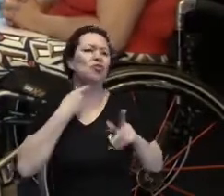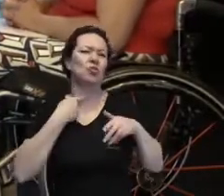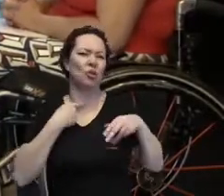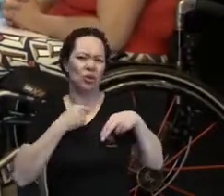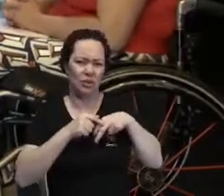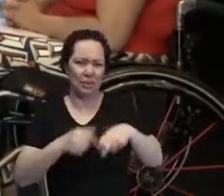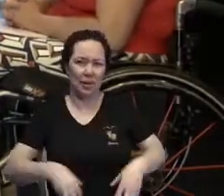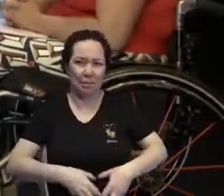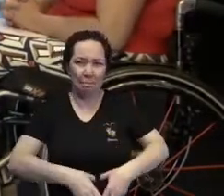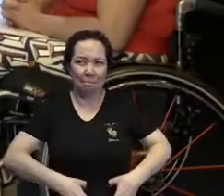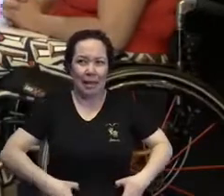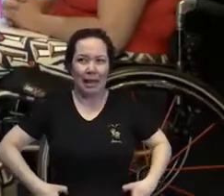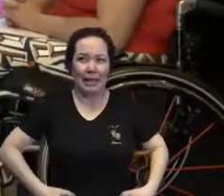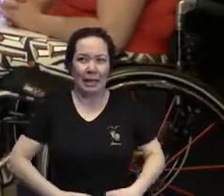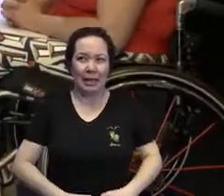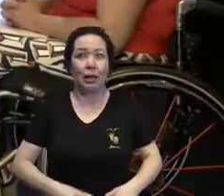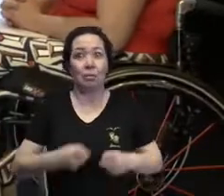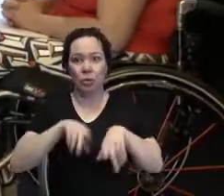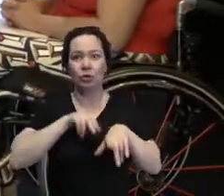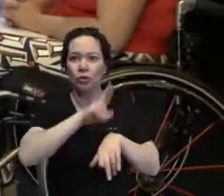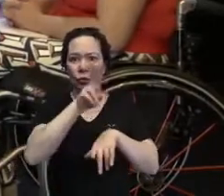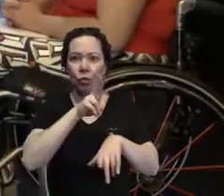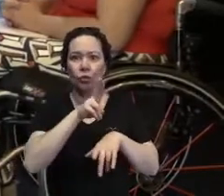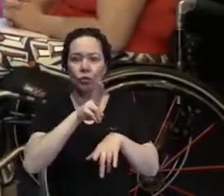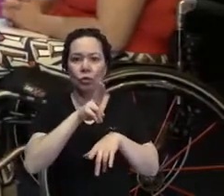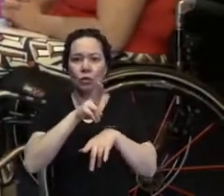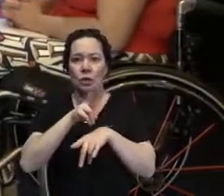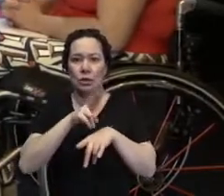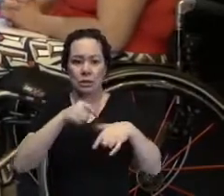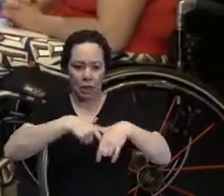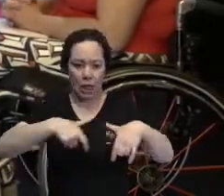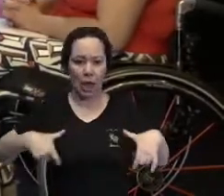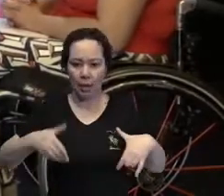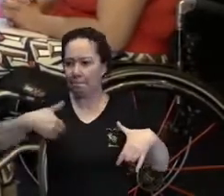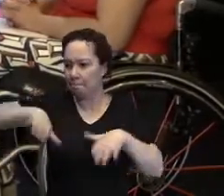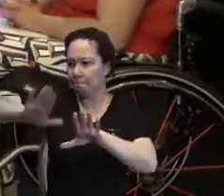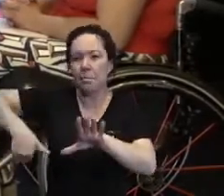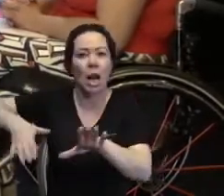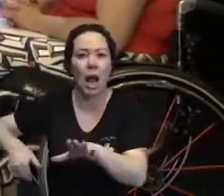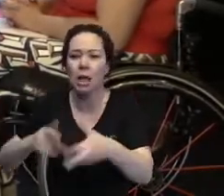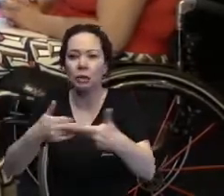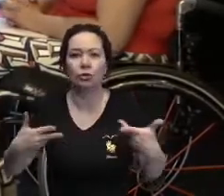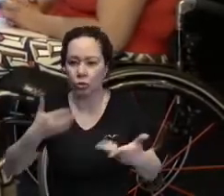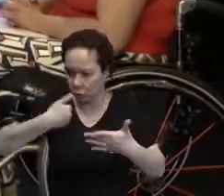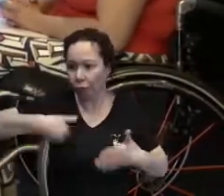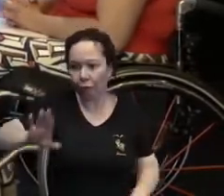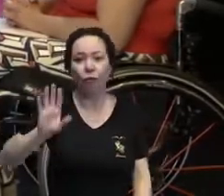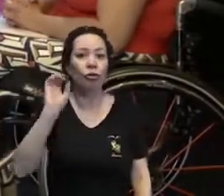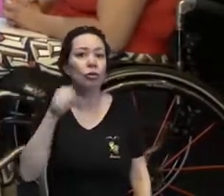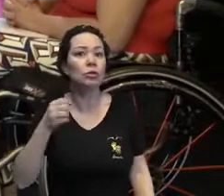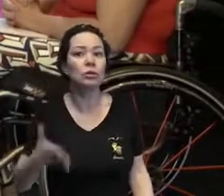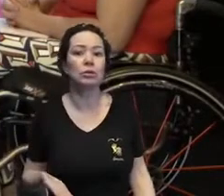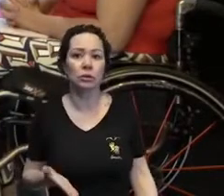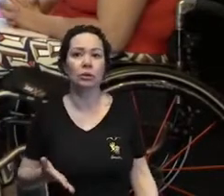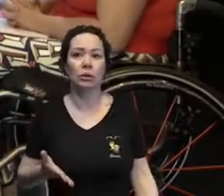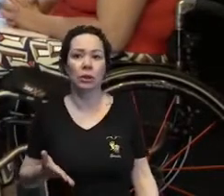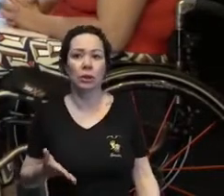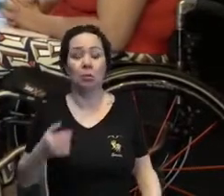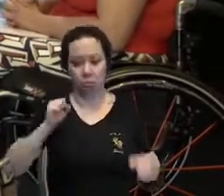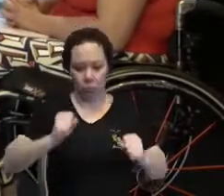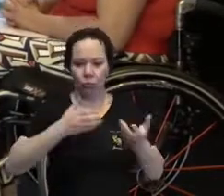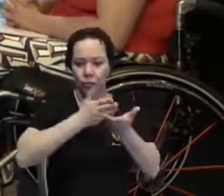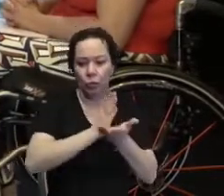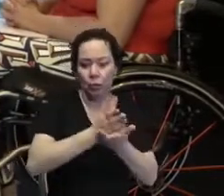mas eu não vou deixar de botar um biquíni por causa dela. É esse o ponto. É ser bem resolvido. acho que é você